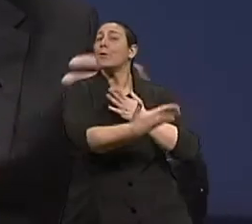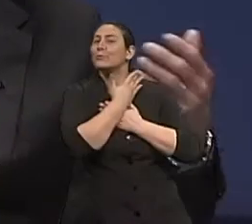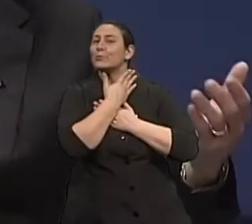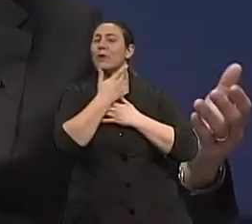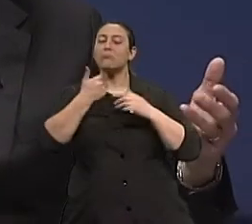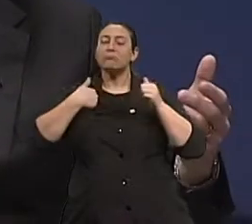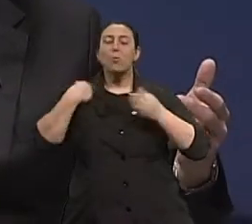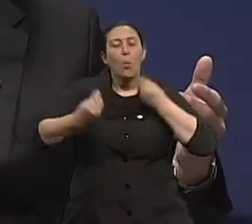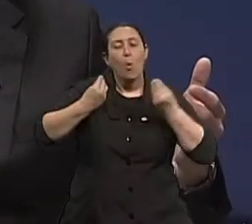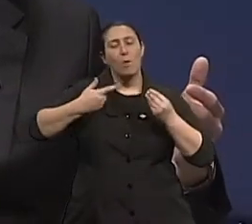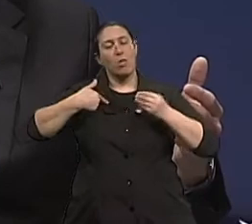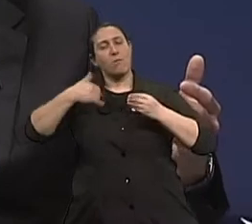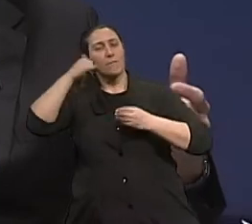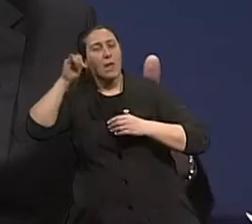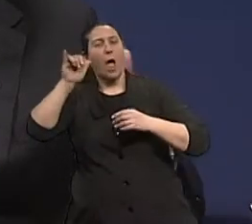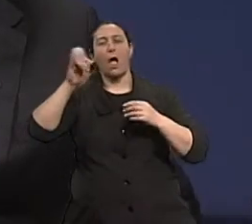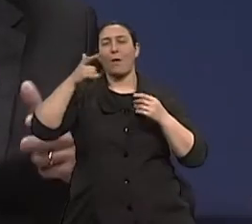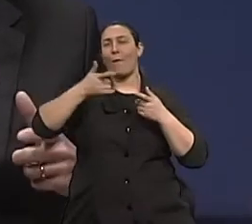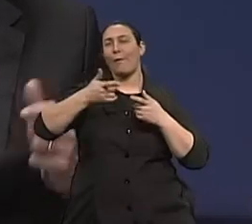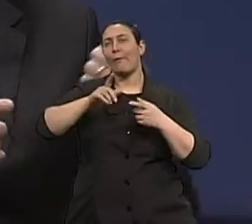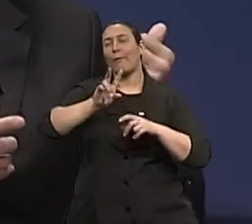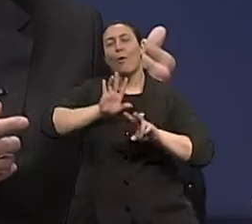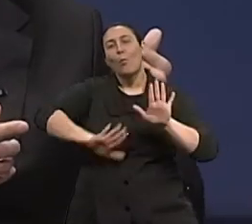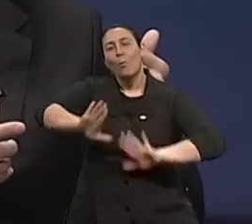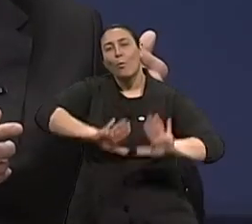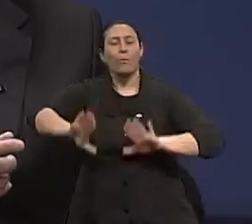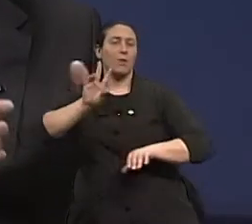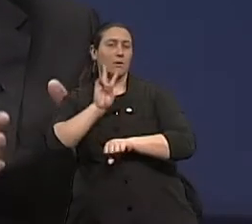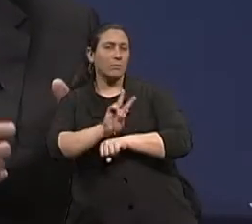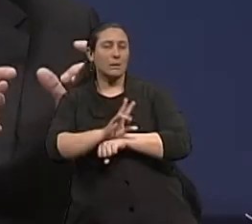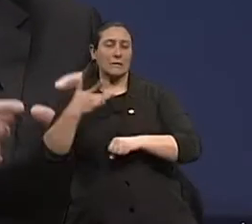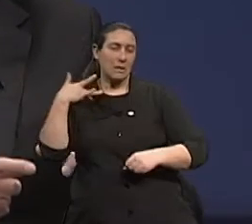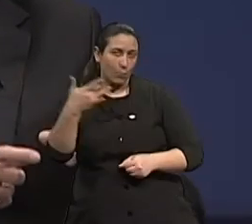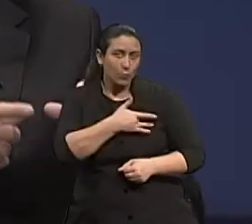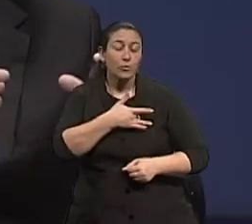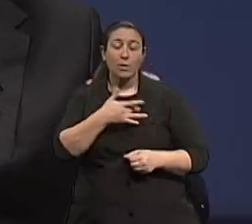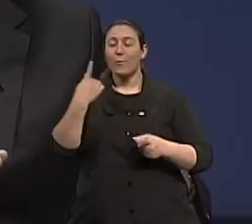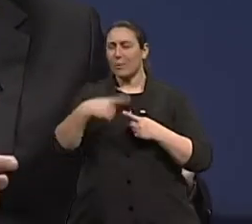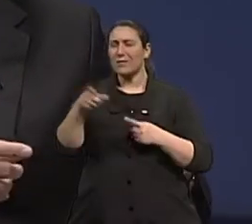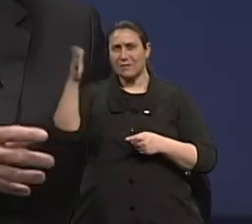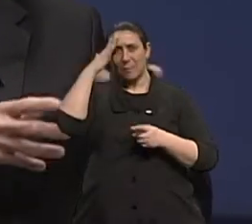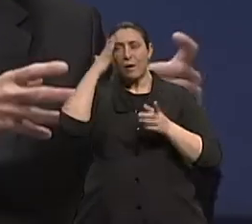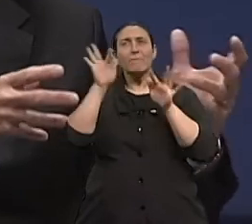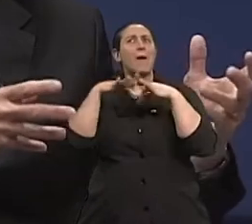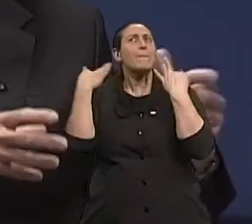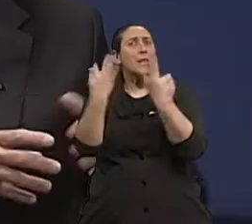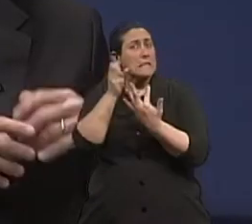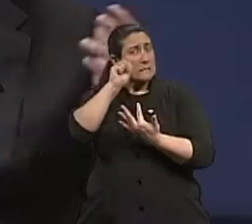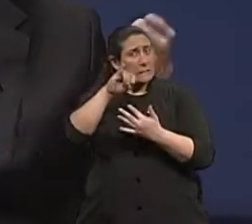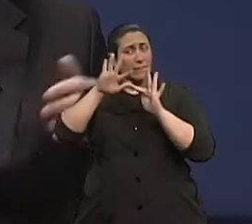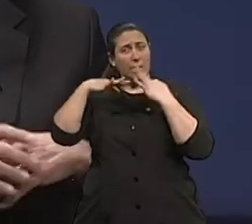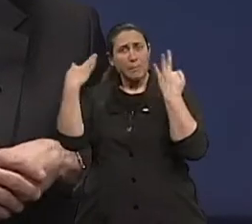E em determinados casos, Isabel até, se sugere que vá antes. Se o indivíduo tem uma história na família. Uma história familiar. É,